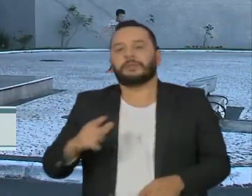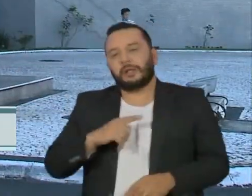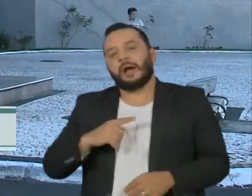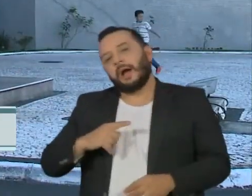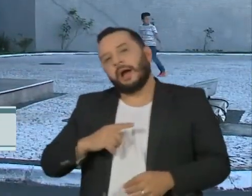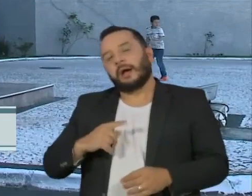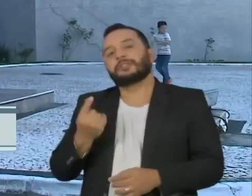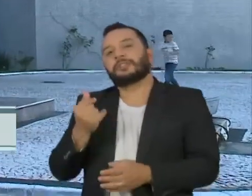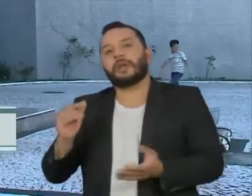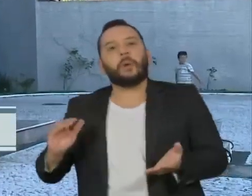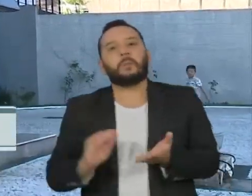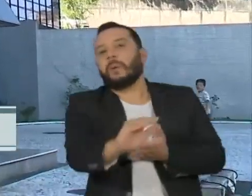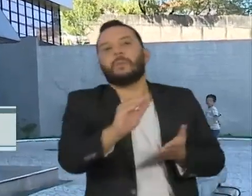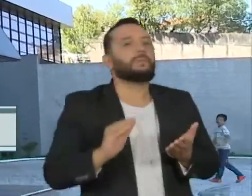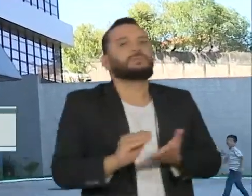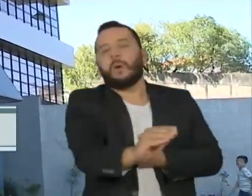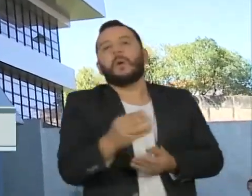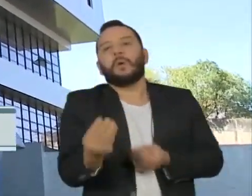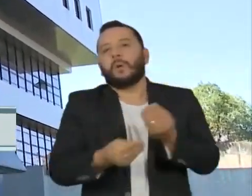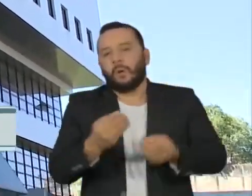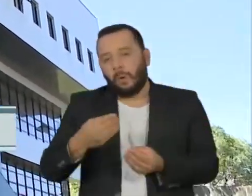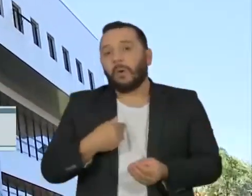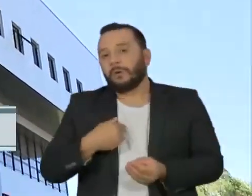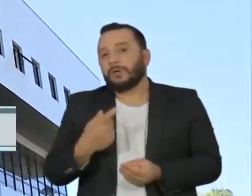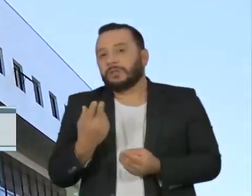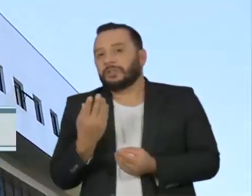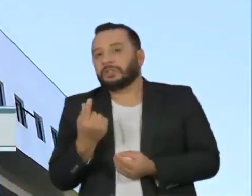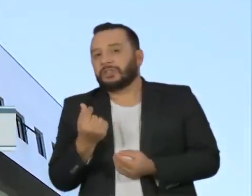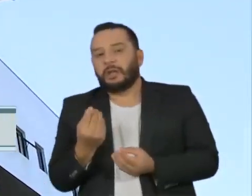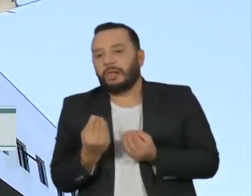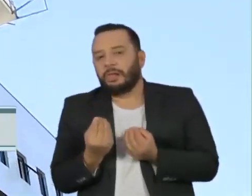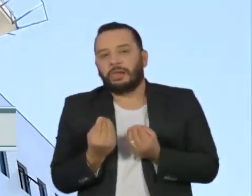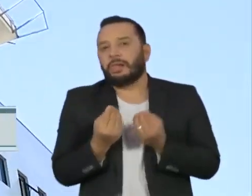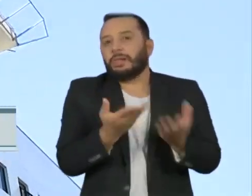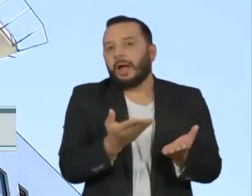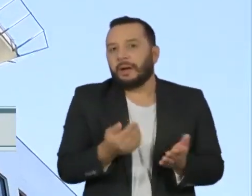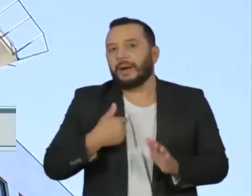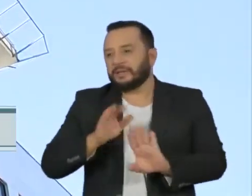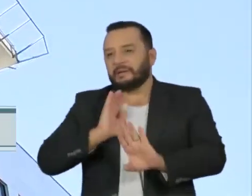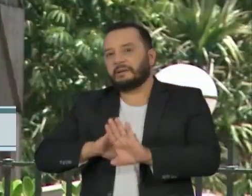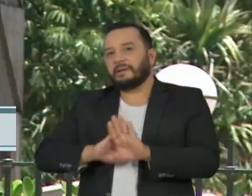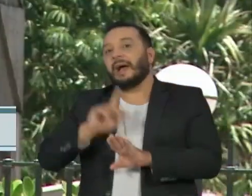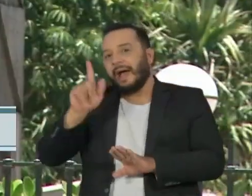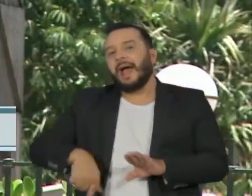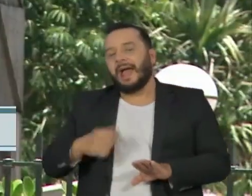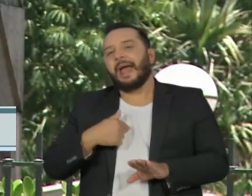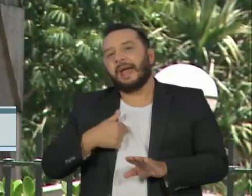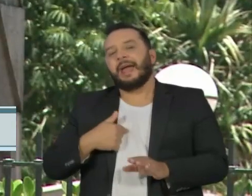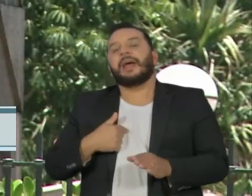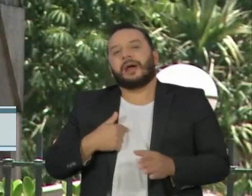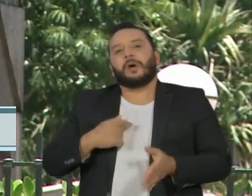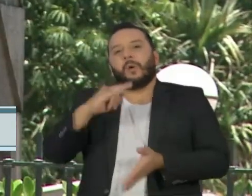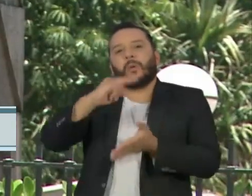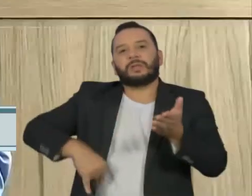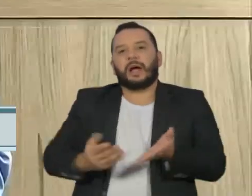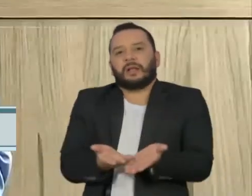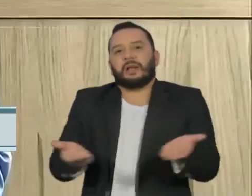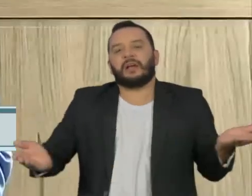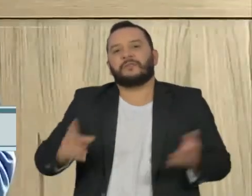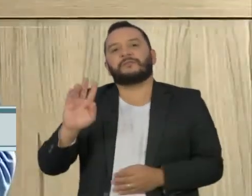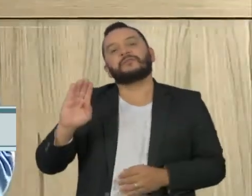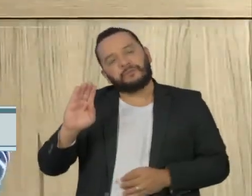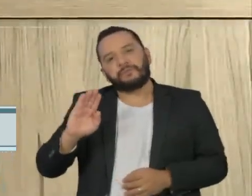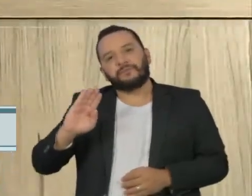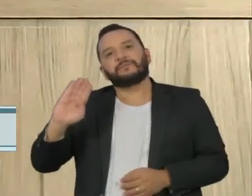foram entregues formalmente por doações legais, mas a origem do dinheiro seria de contratos fraudados da Petrobras. A